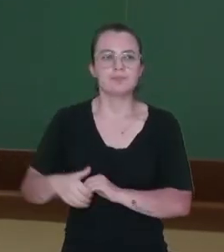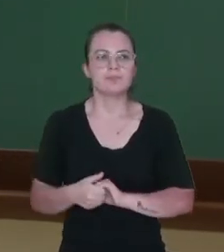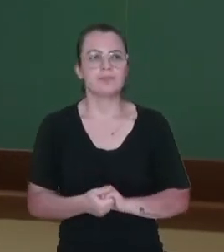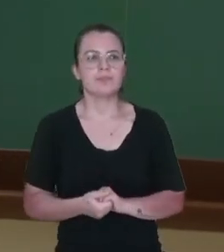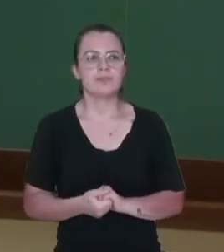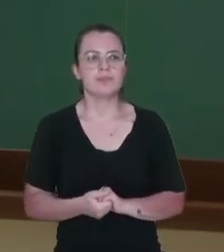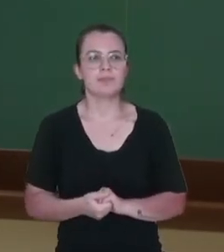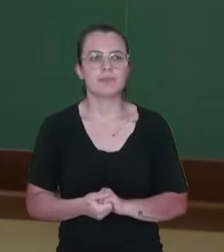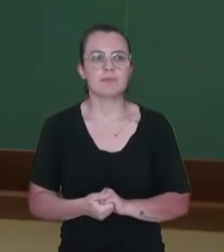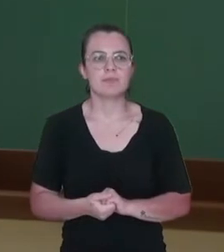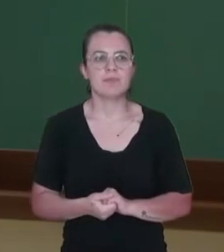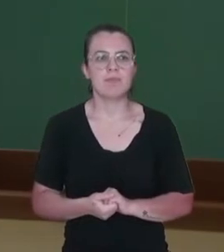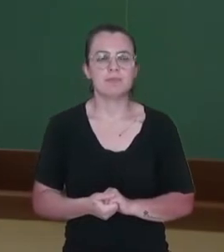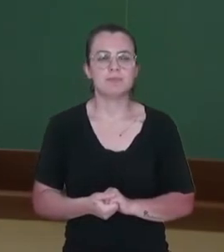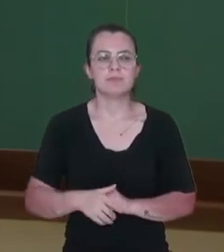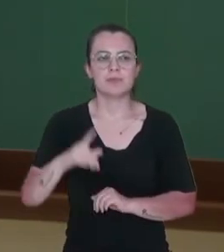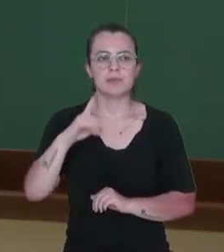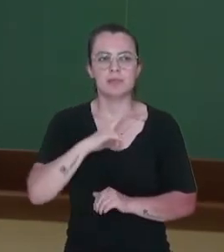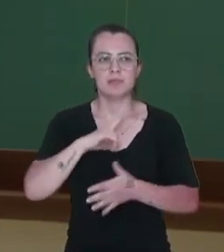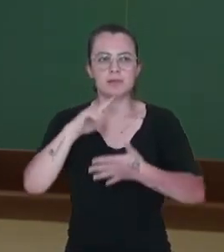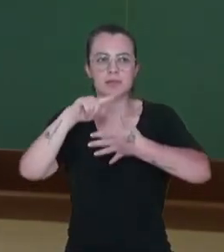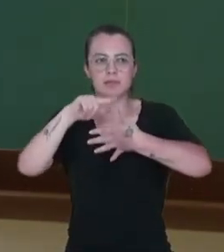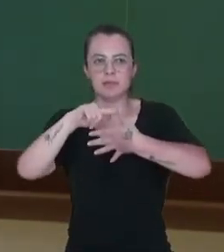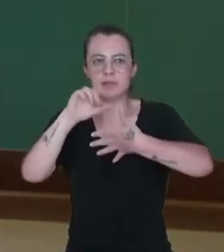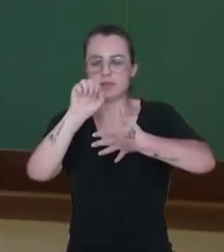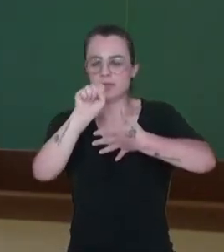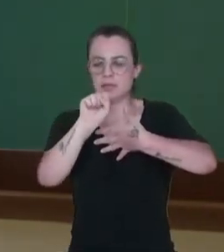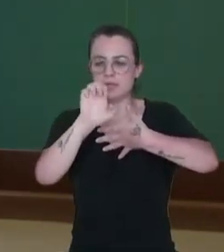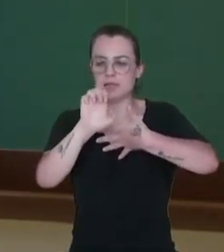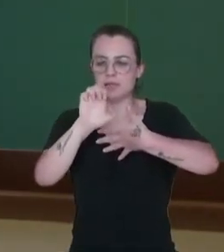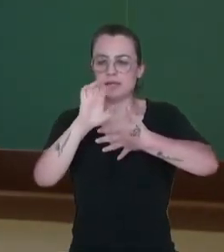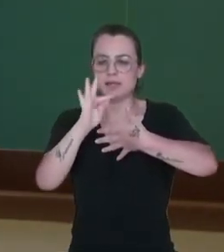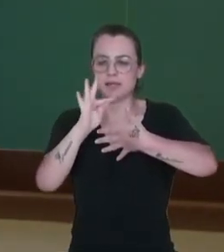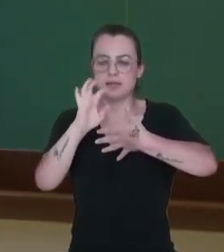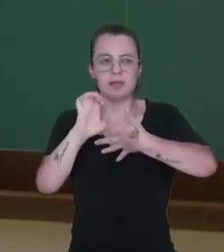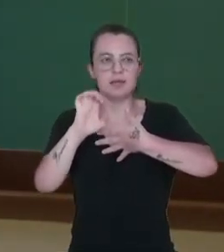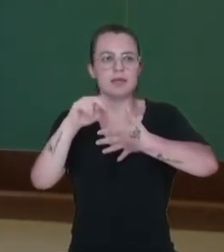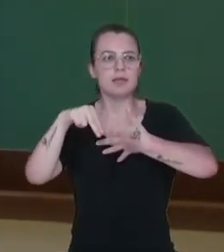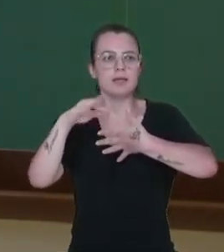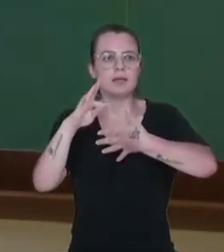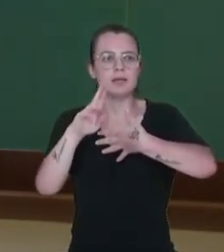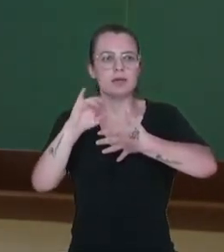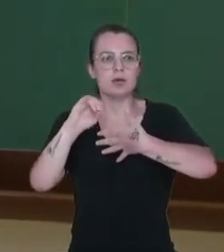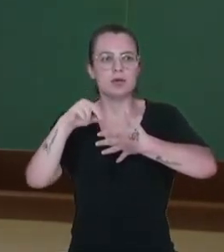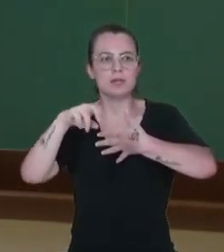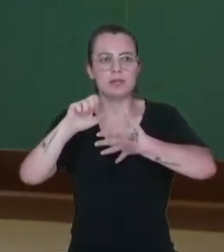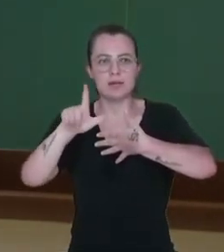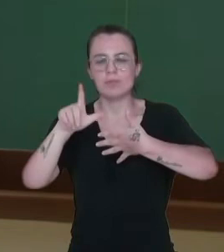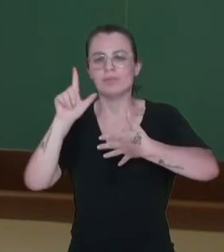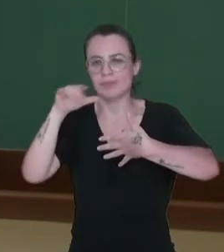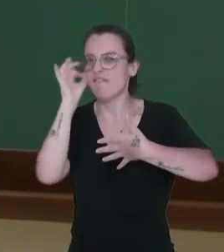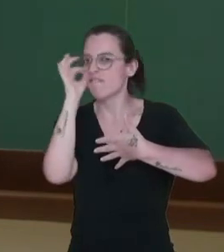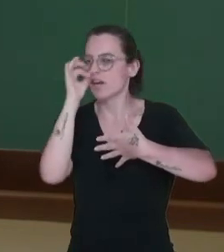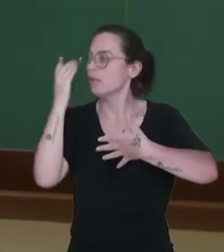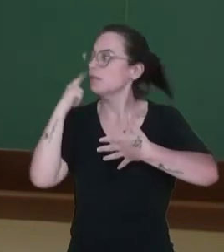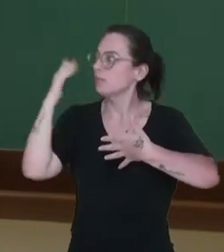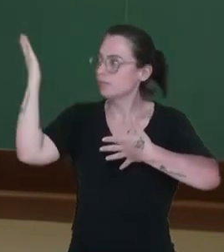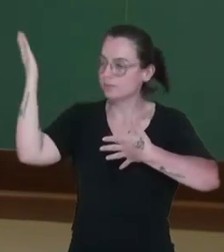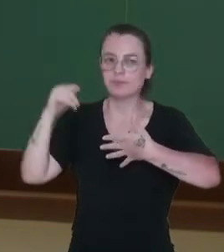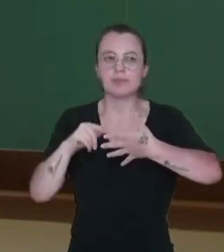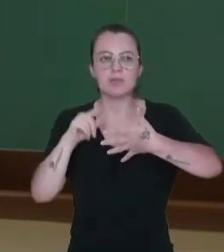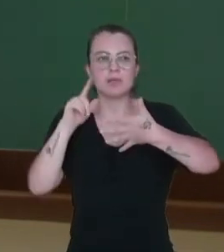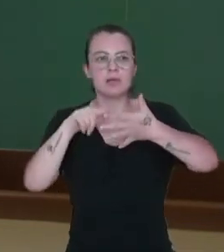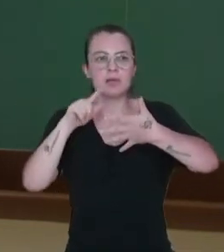Em Brasil setentrional, que é toda essa parte aqui em verde, né? Aí, nós vamos ter o